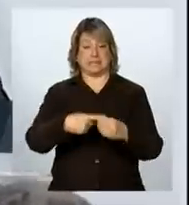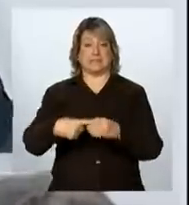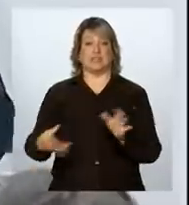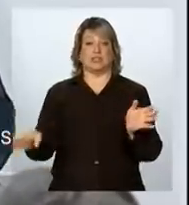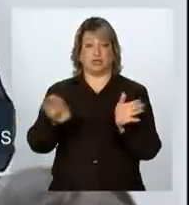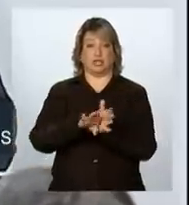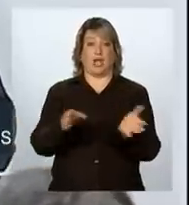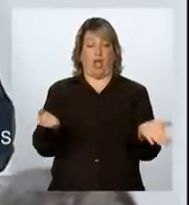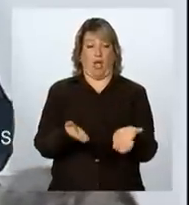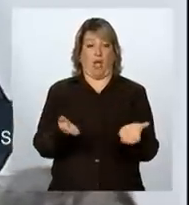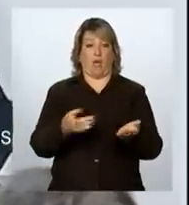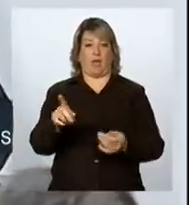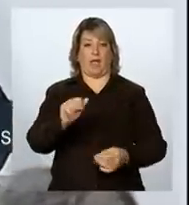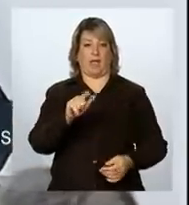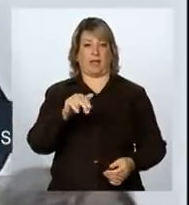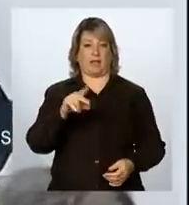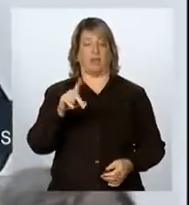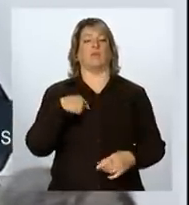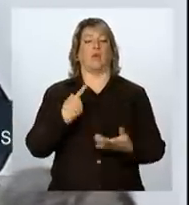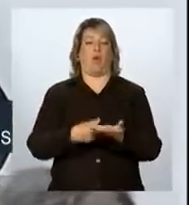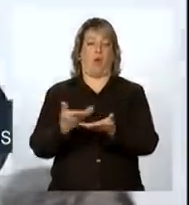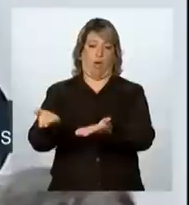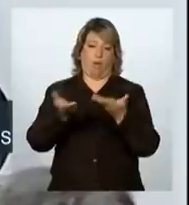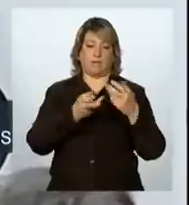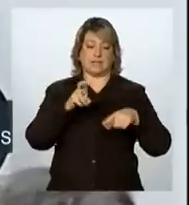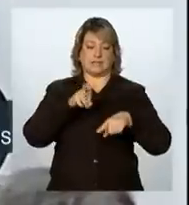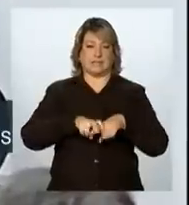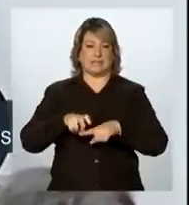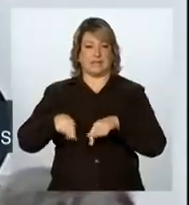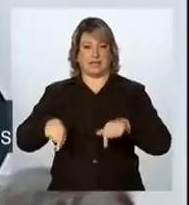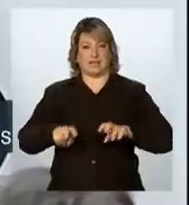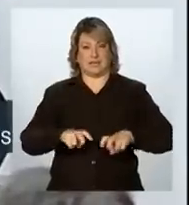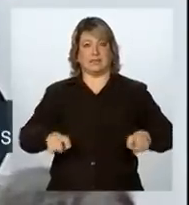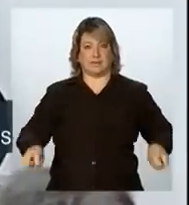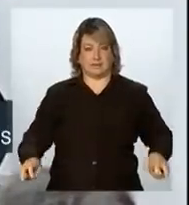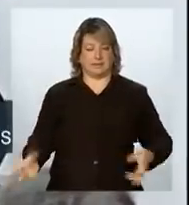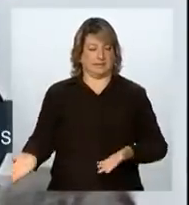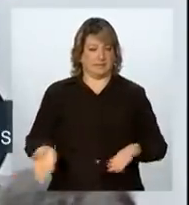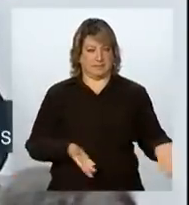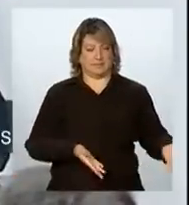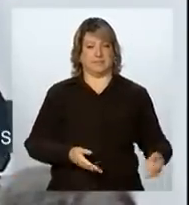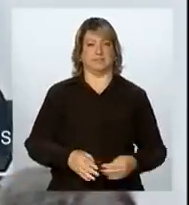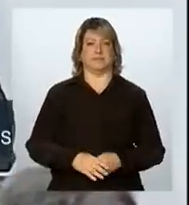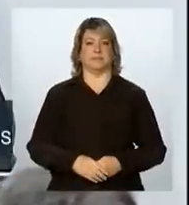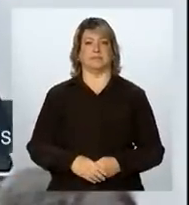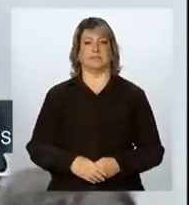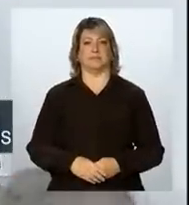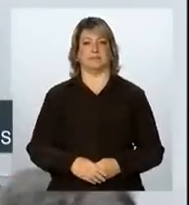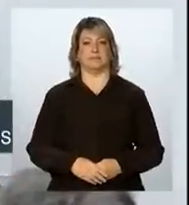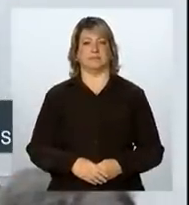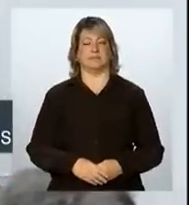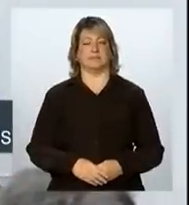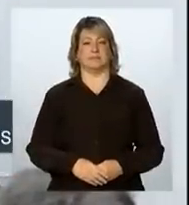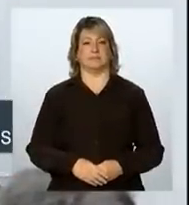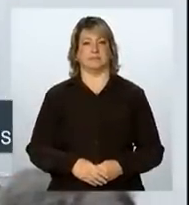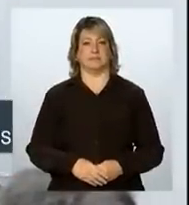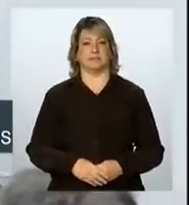já convido também para sentar aqui à frente com os demais companheiros e colegas de equipe.